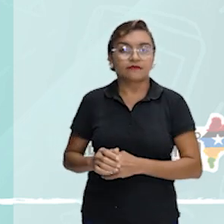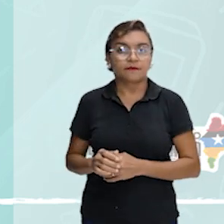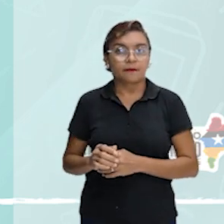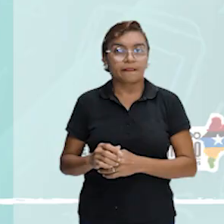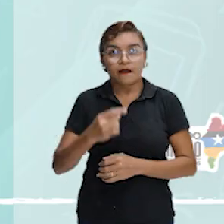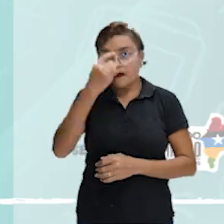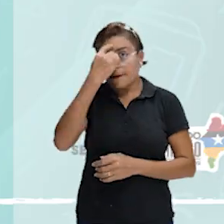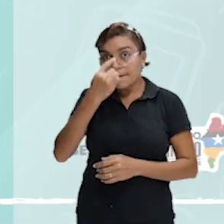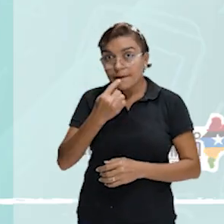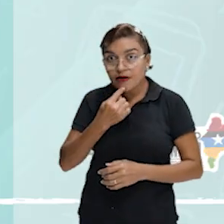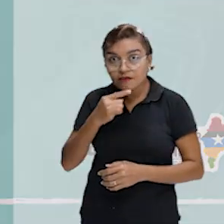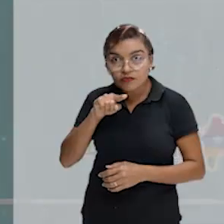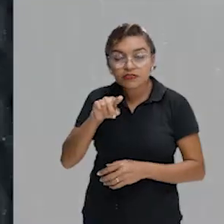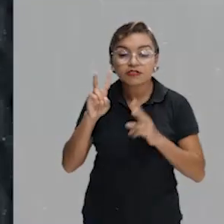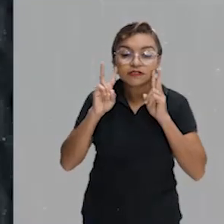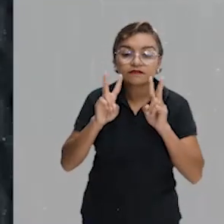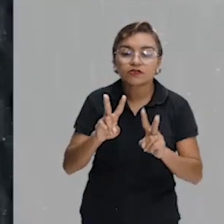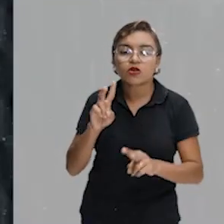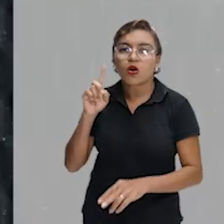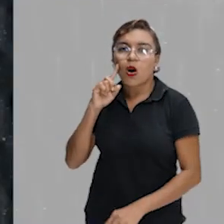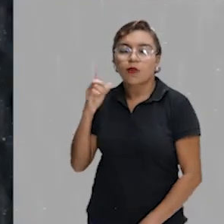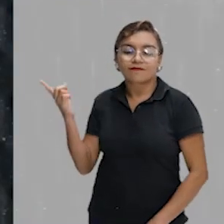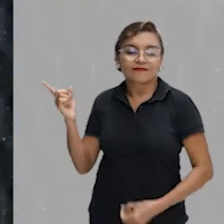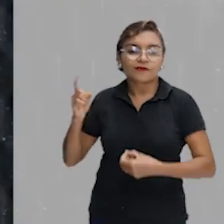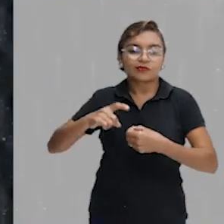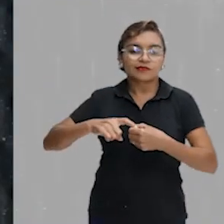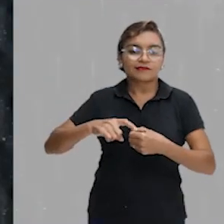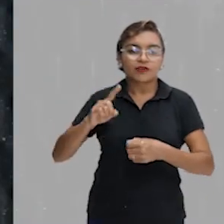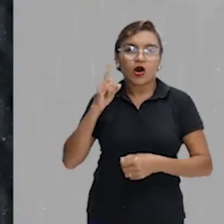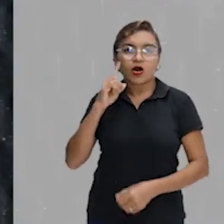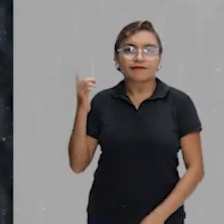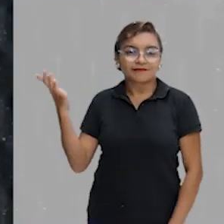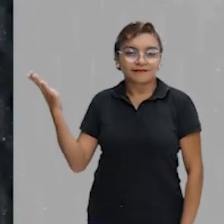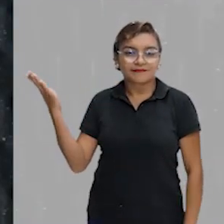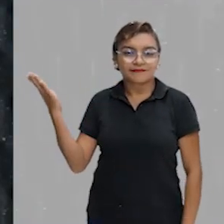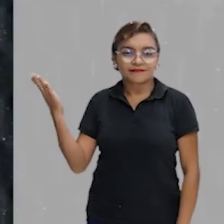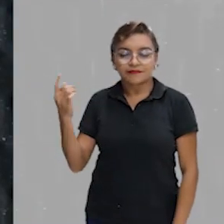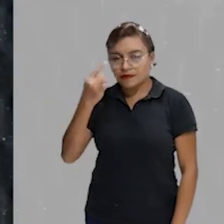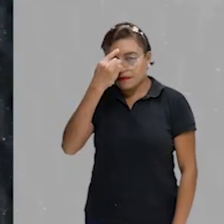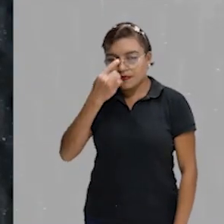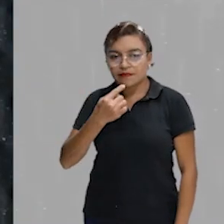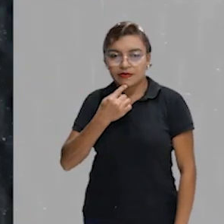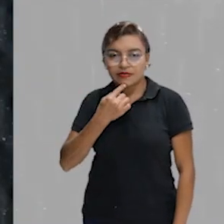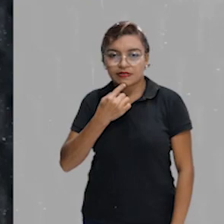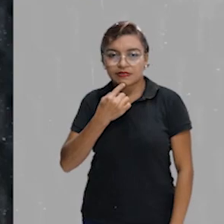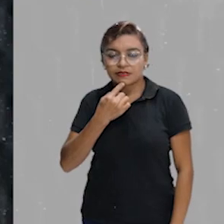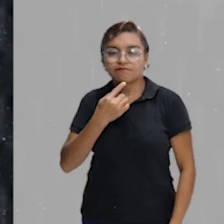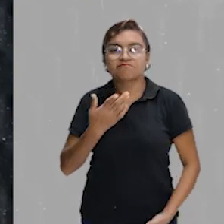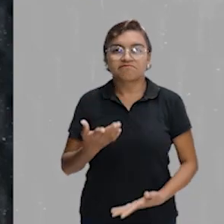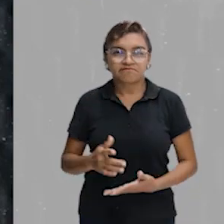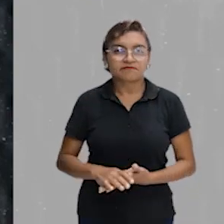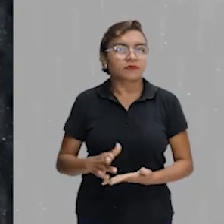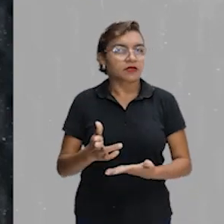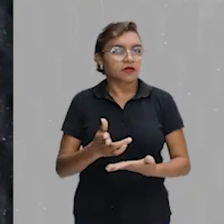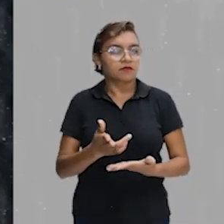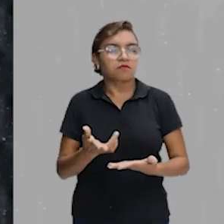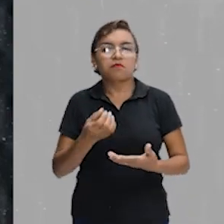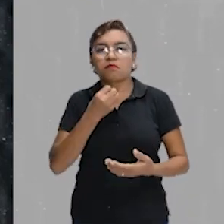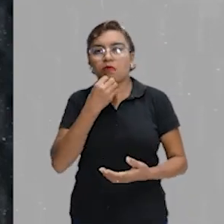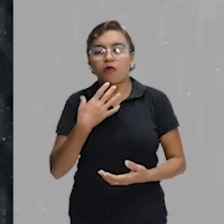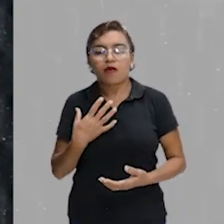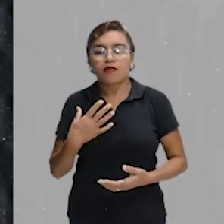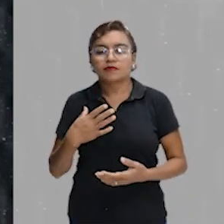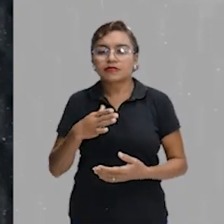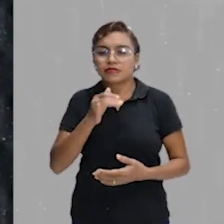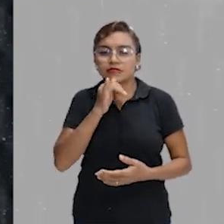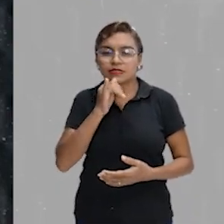imagem, é belíssima, eu vou até voltar aqui. Olha só a segunda gravura, né? A leveza da